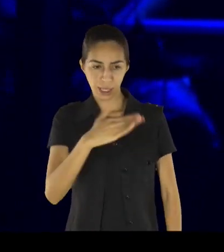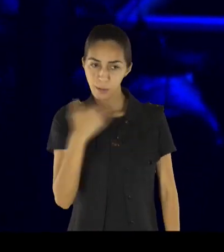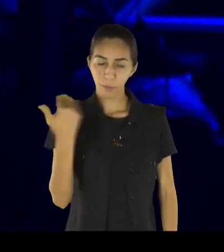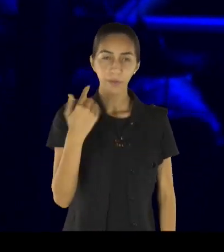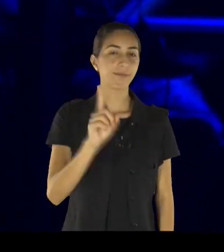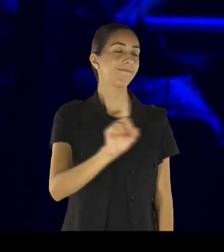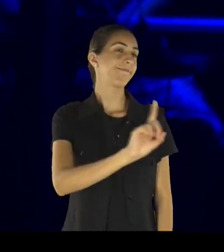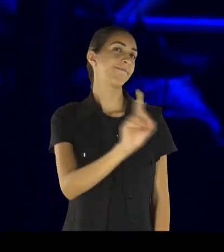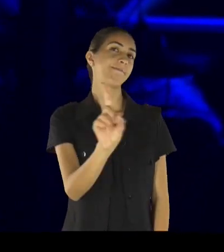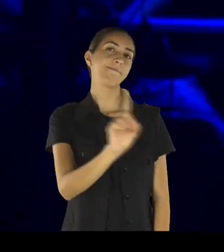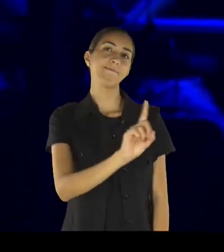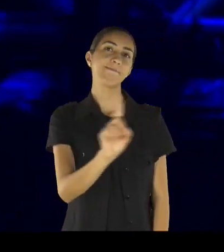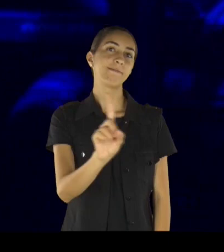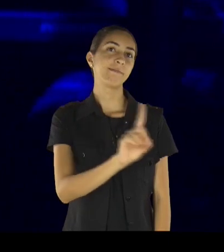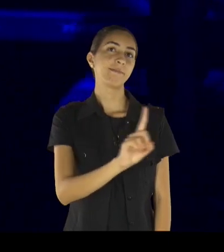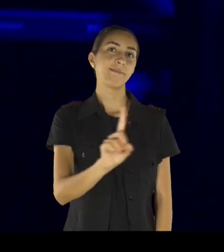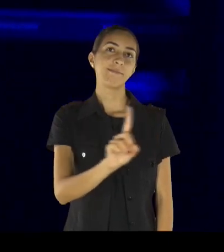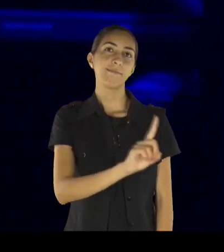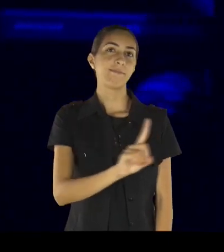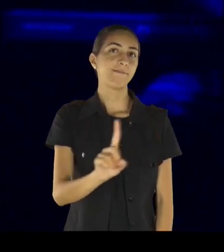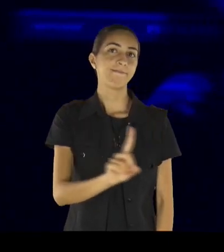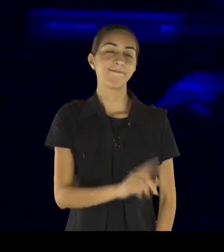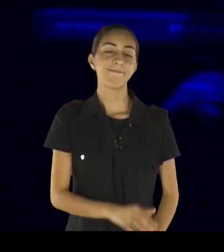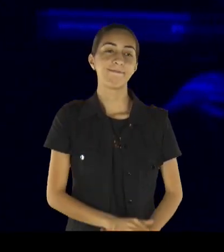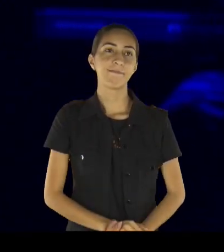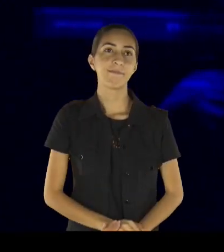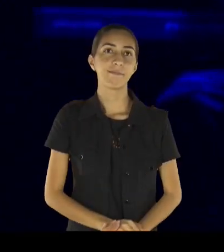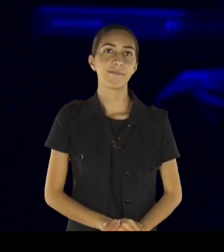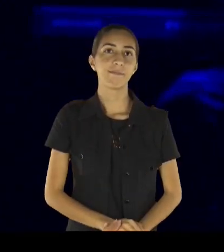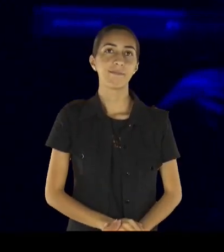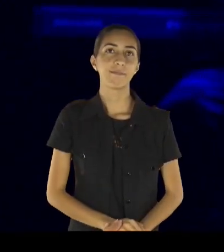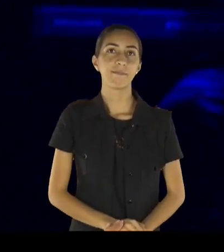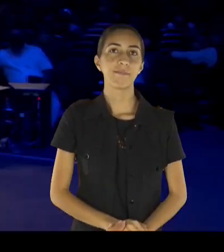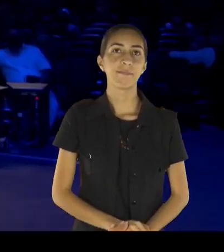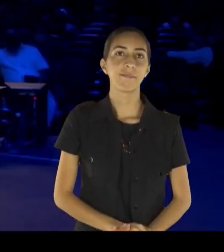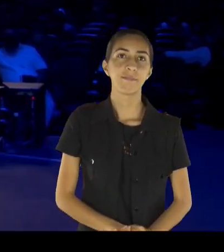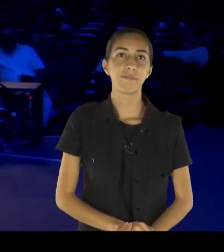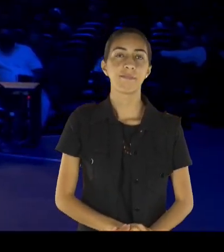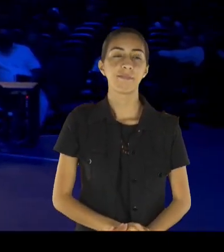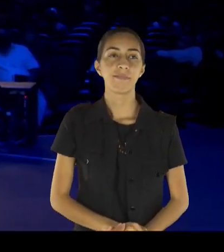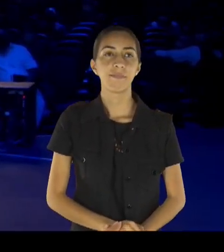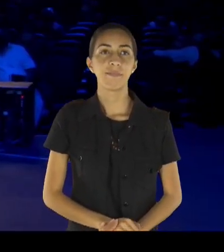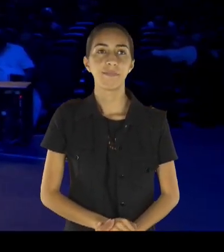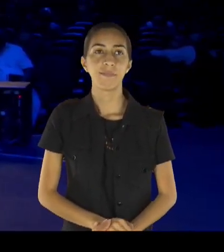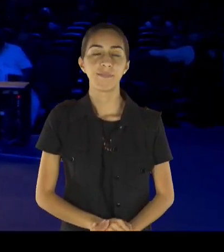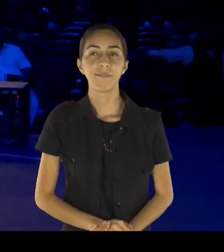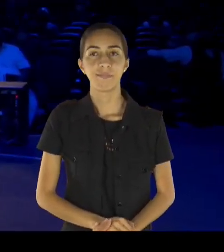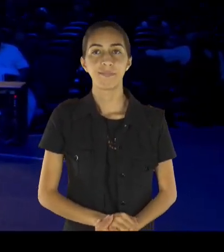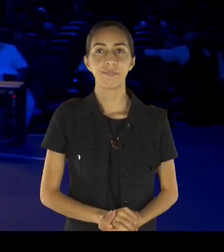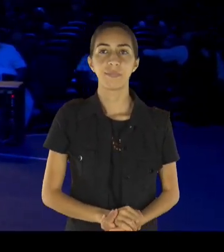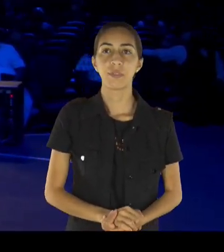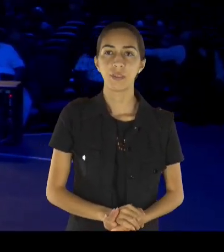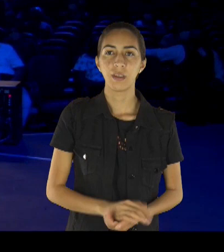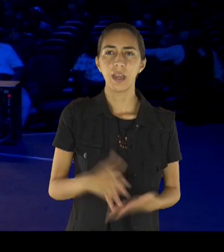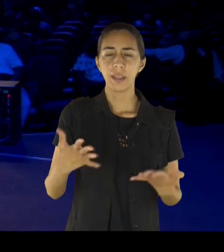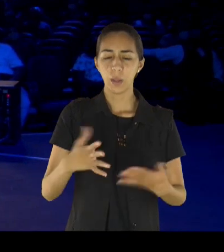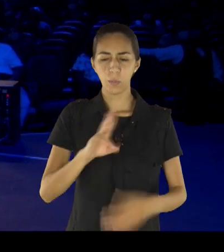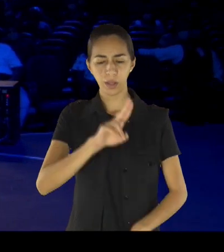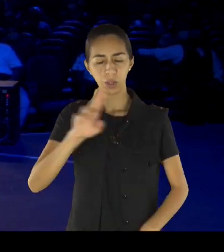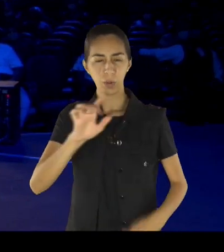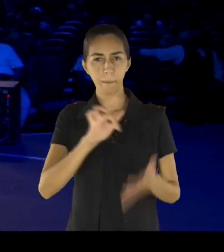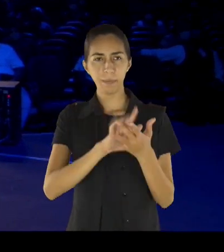você ama, que ninguém vai se perder, que ninguém vai morrer, em nome disso, como o pastor Ciroé,